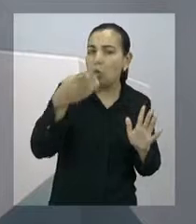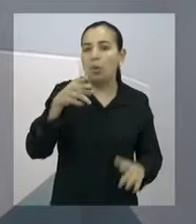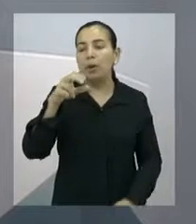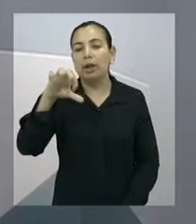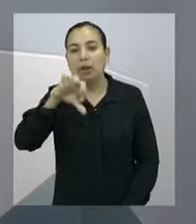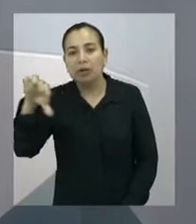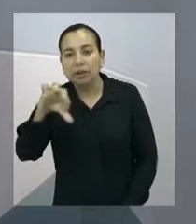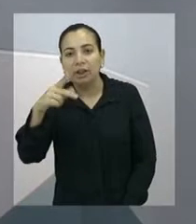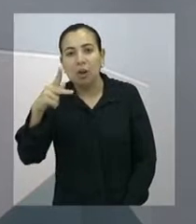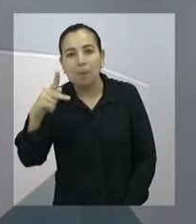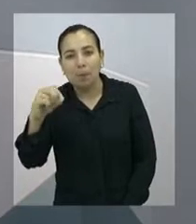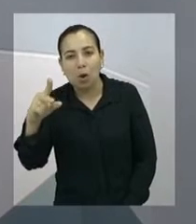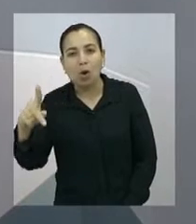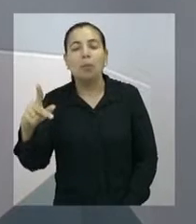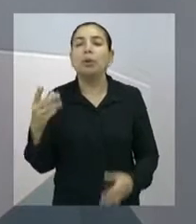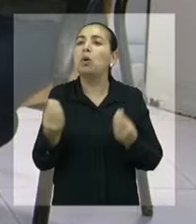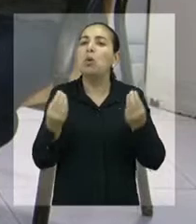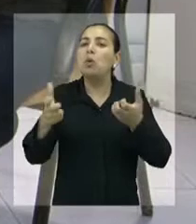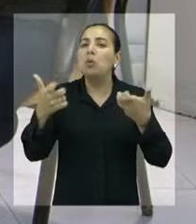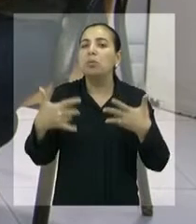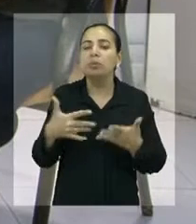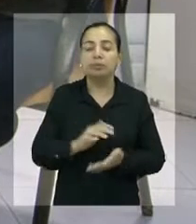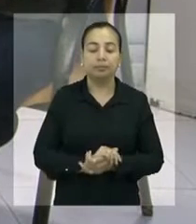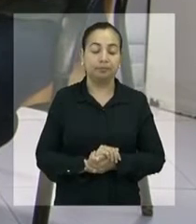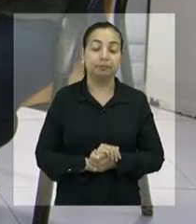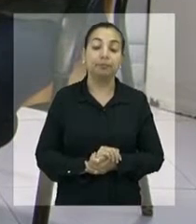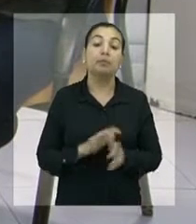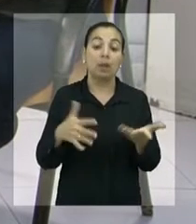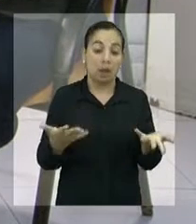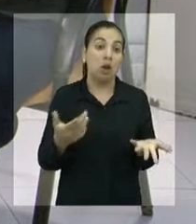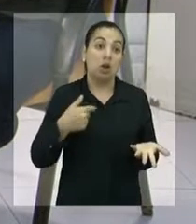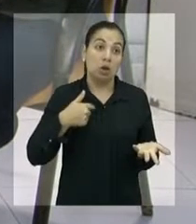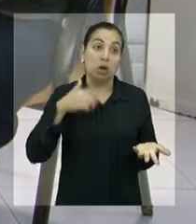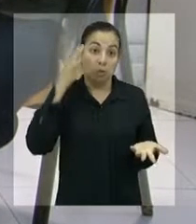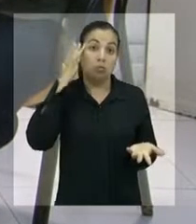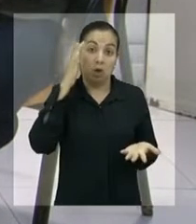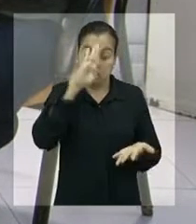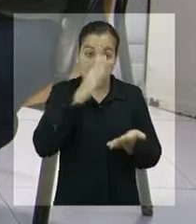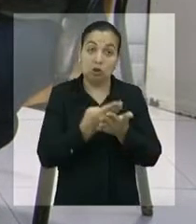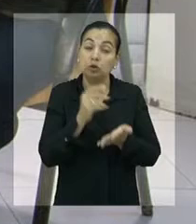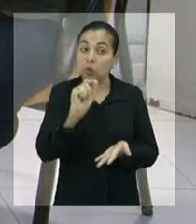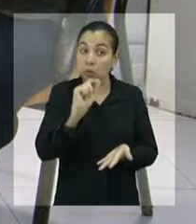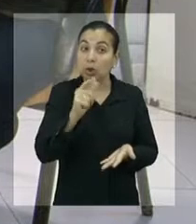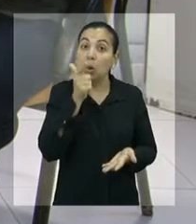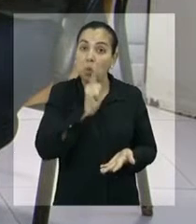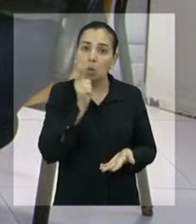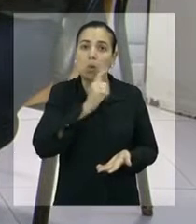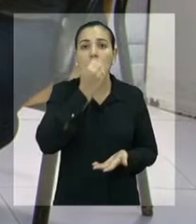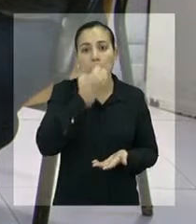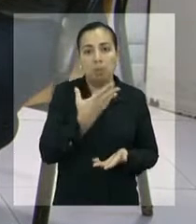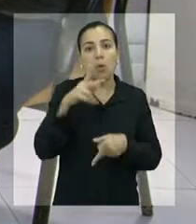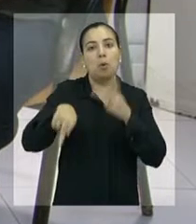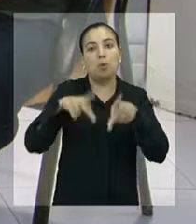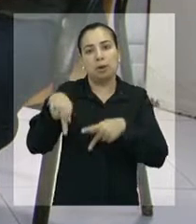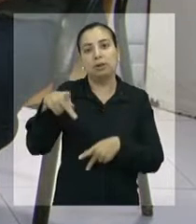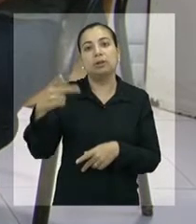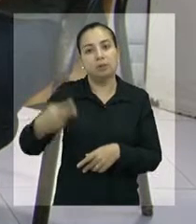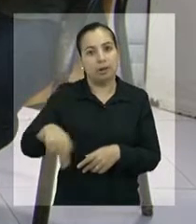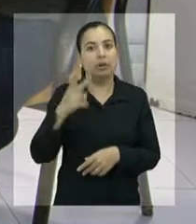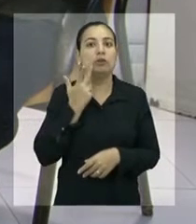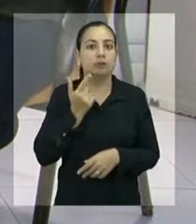como é que o senhor analisa isso? Olha, acho que foi uma vitória muito grande da população de Fortaleza, porque